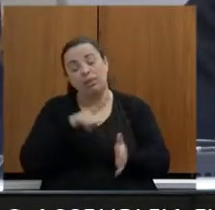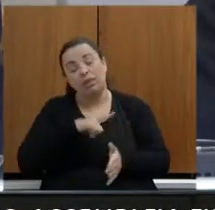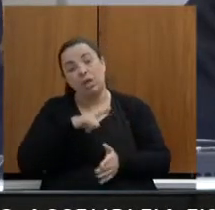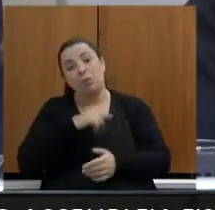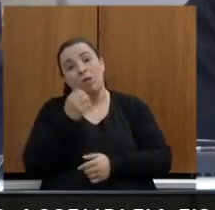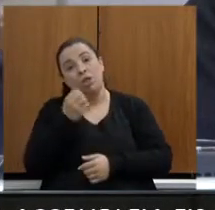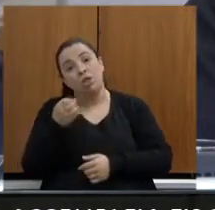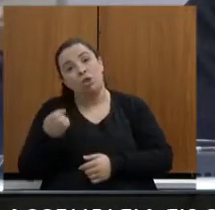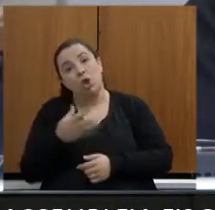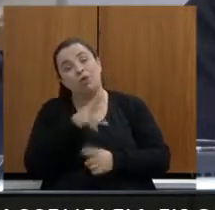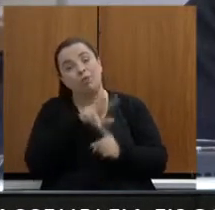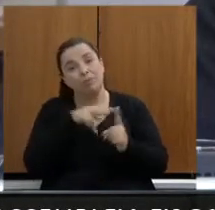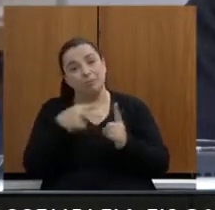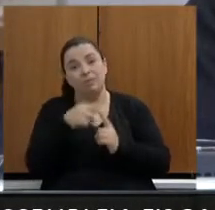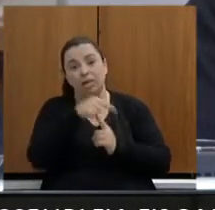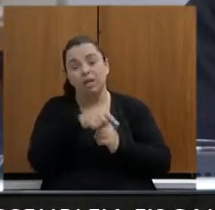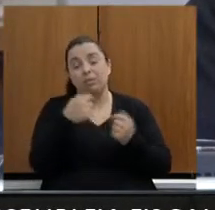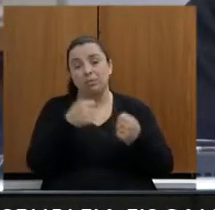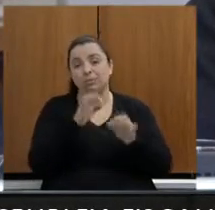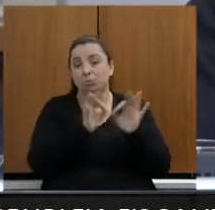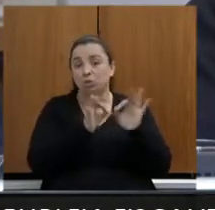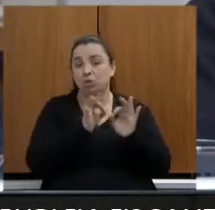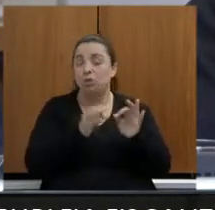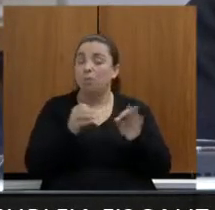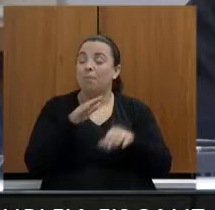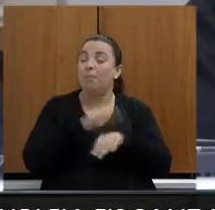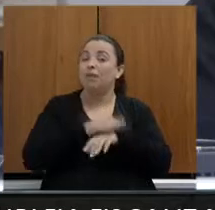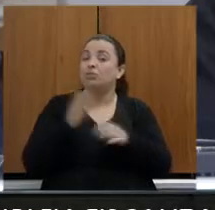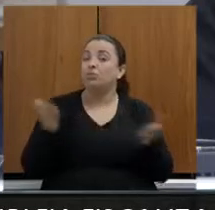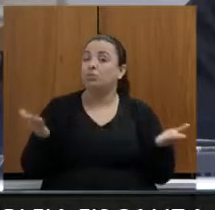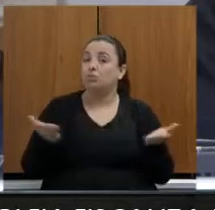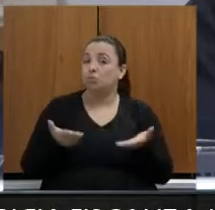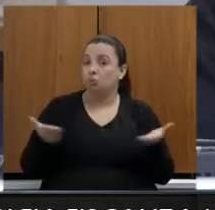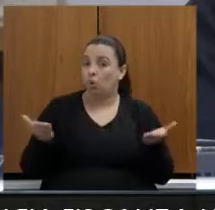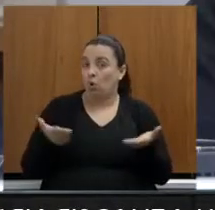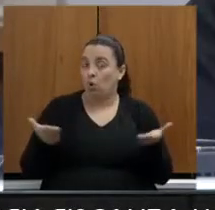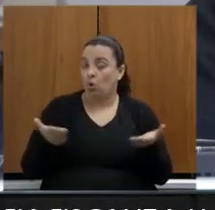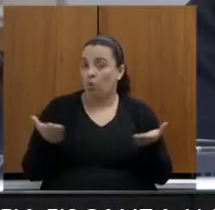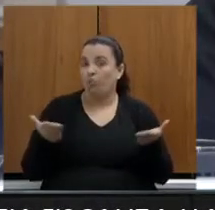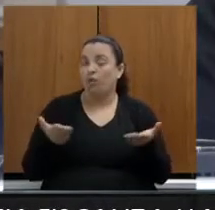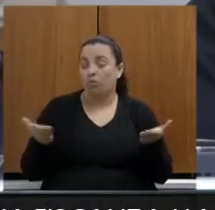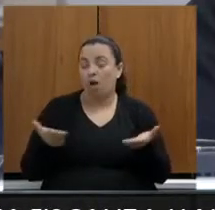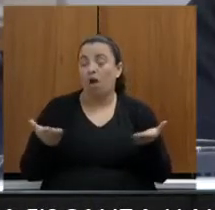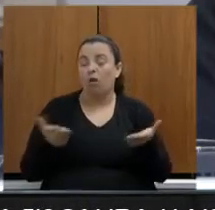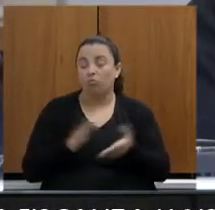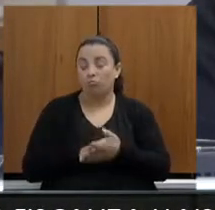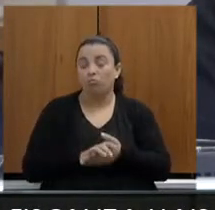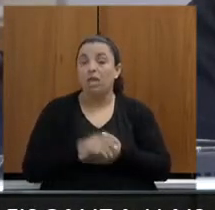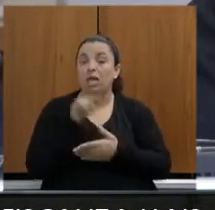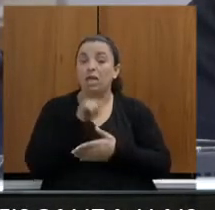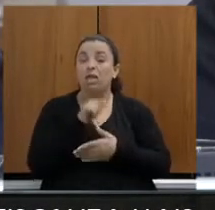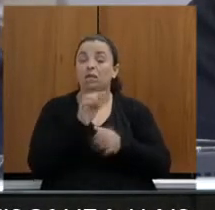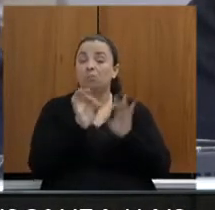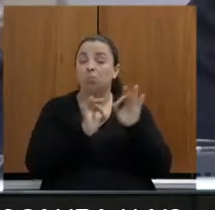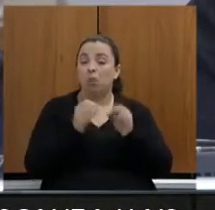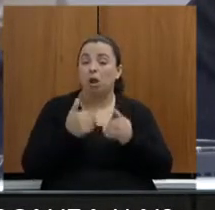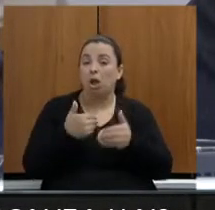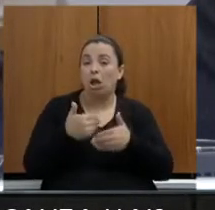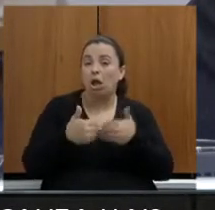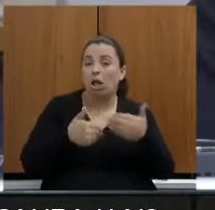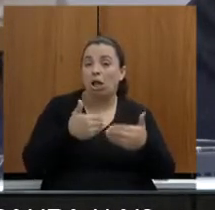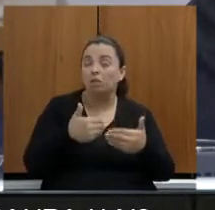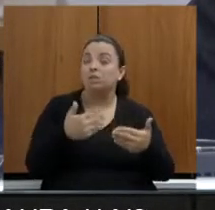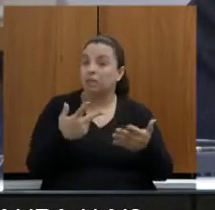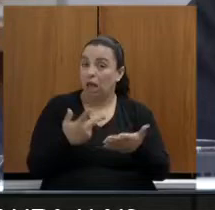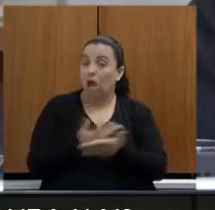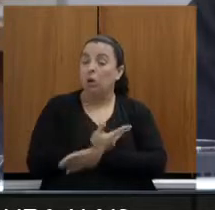precisam ser atualizados. E esse processo vem acontecendo. E eu costumo